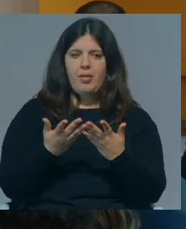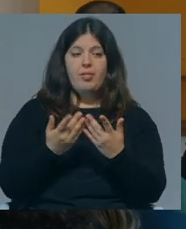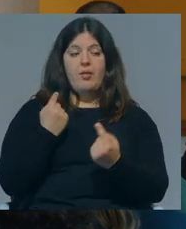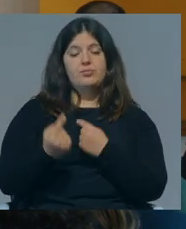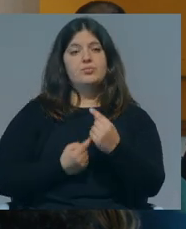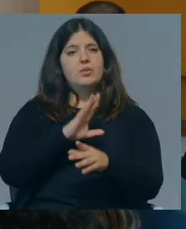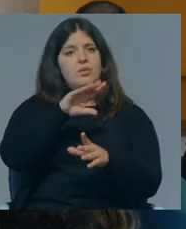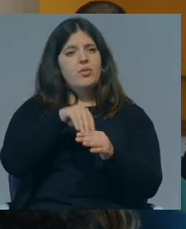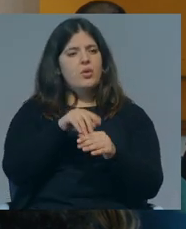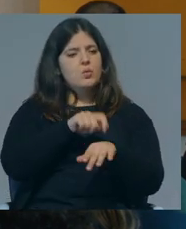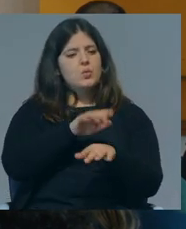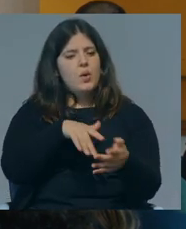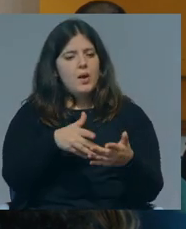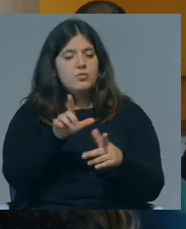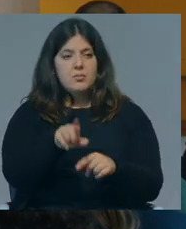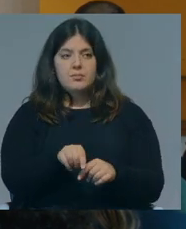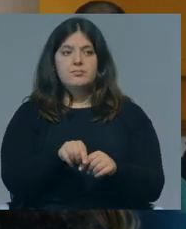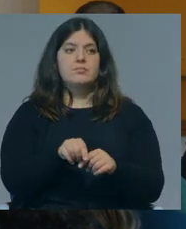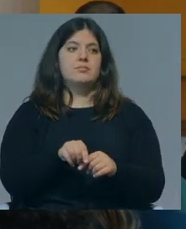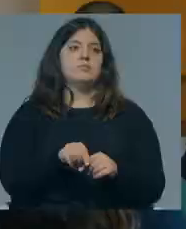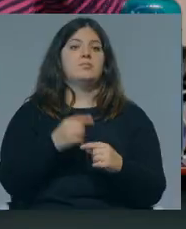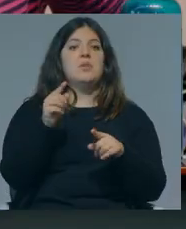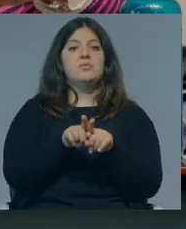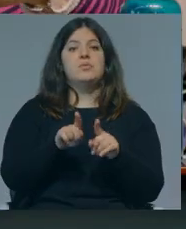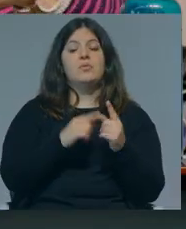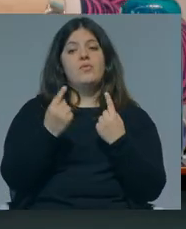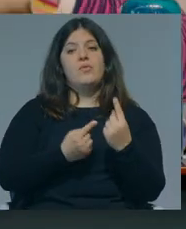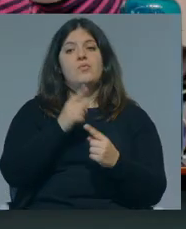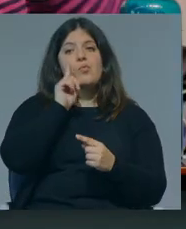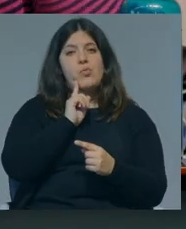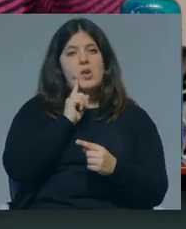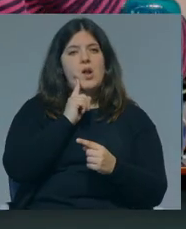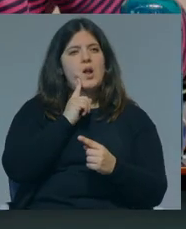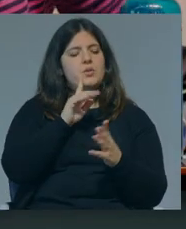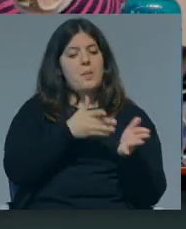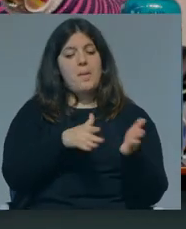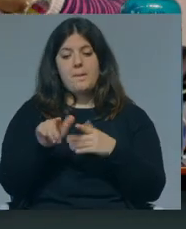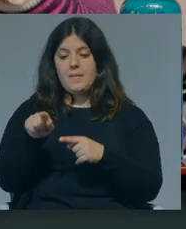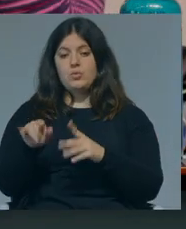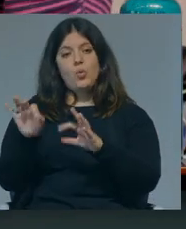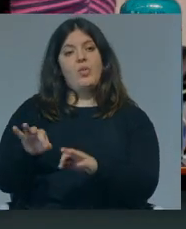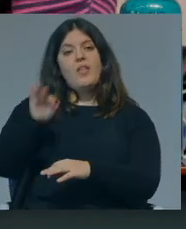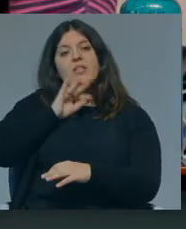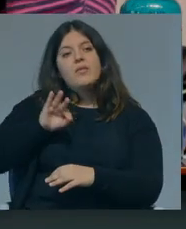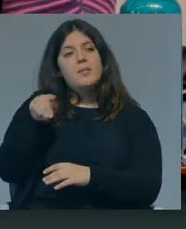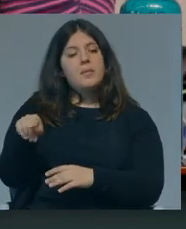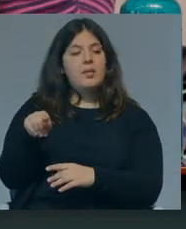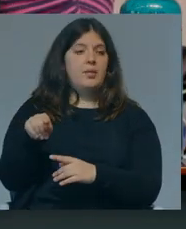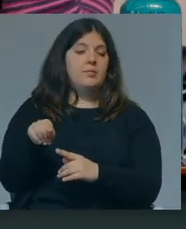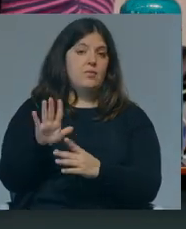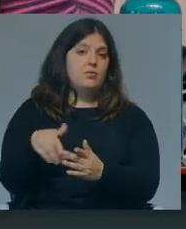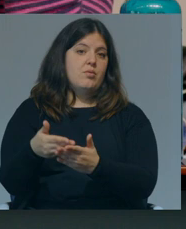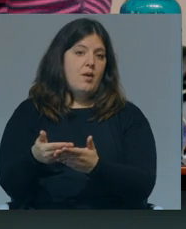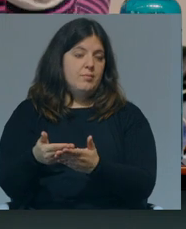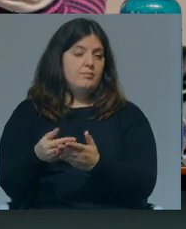Muitas vezes mesmo dos horários, não é? Lá está, como as mulheres têm uma grande componente no cuidado da família, isso